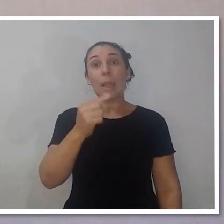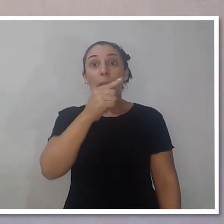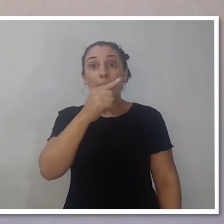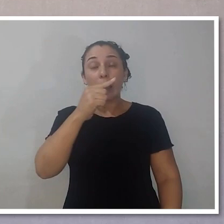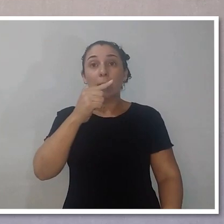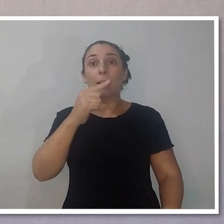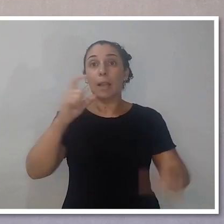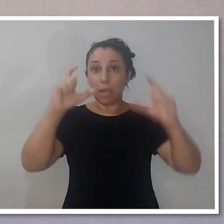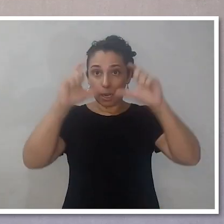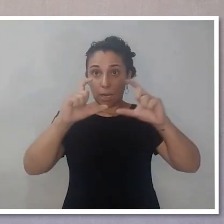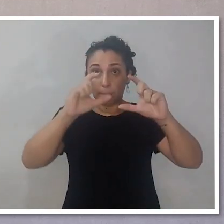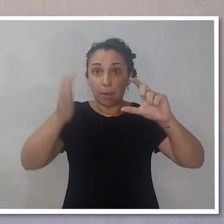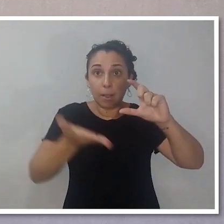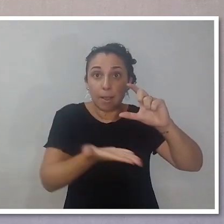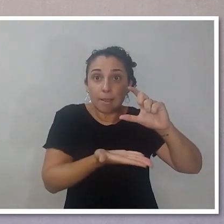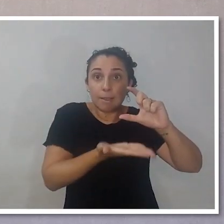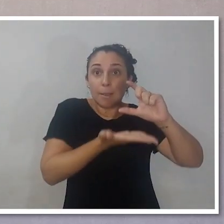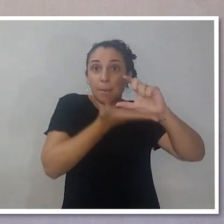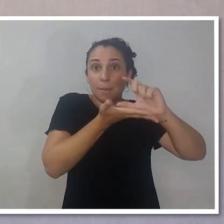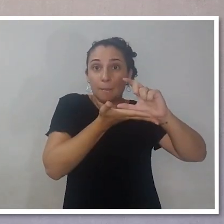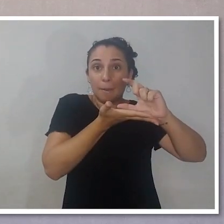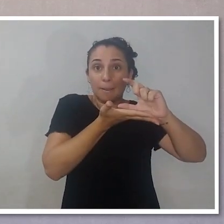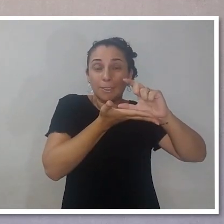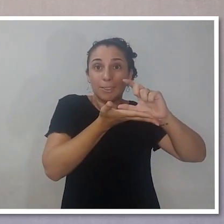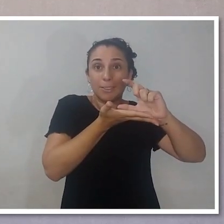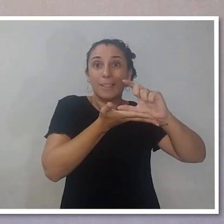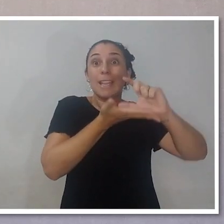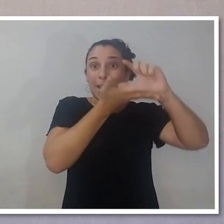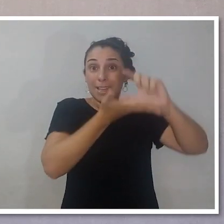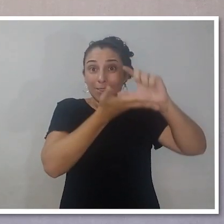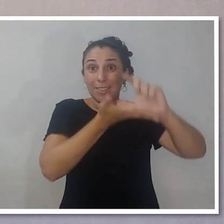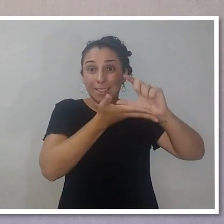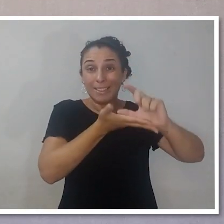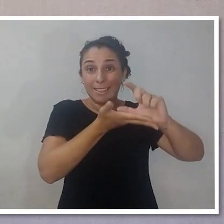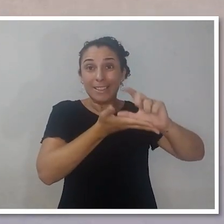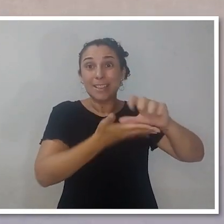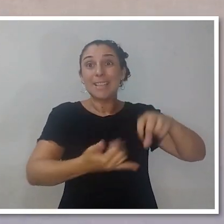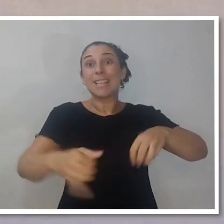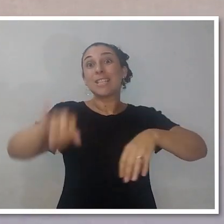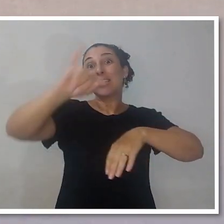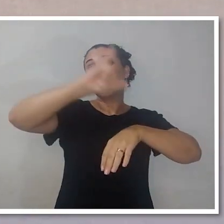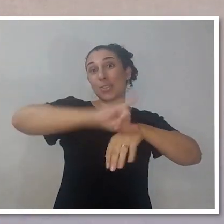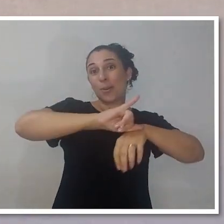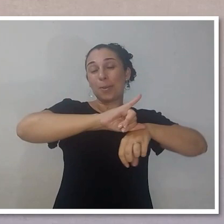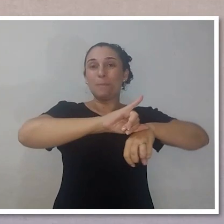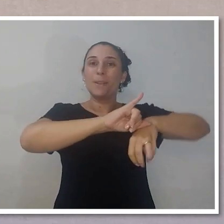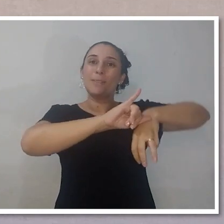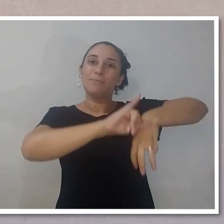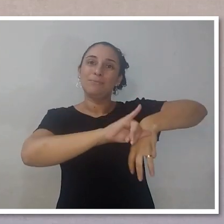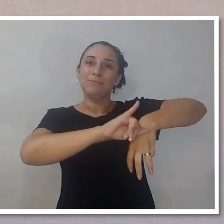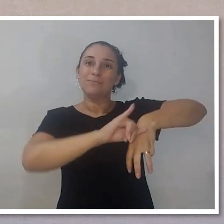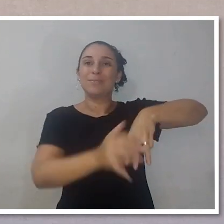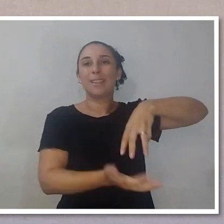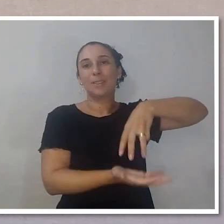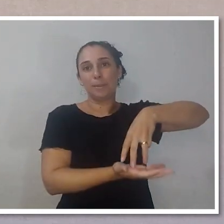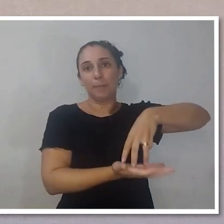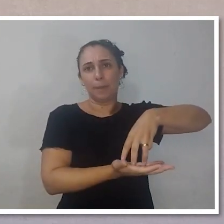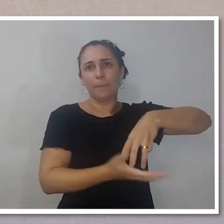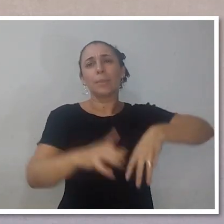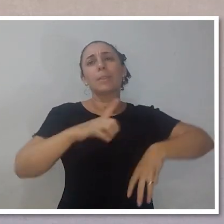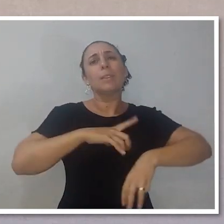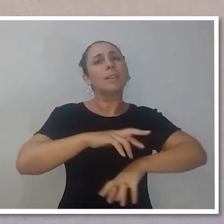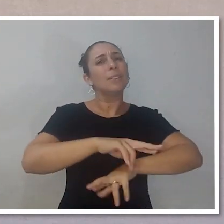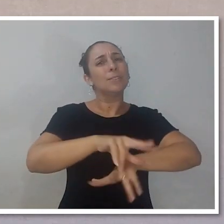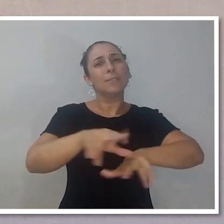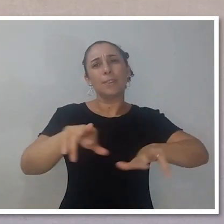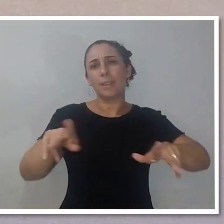embaixo da câmera fotográfica e vai se prender aqui na cabeça do tripé. É muito simples. Existem diversos modelos